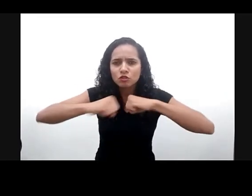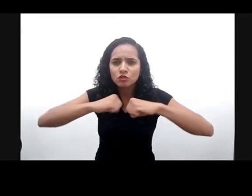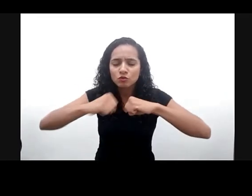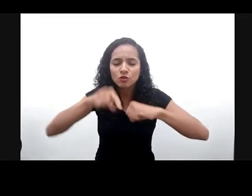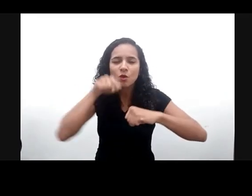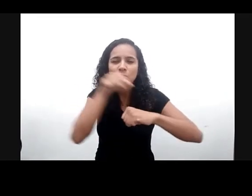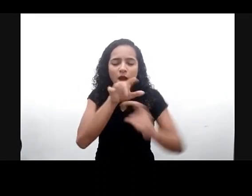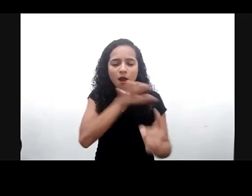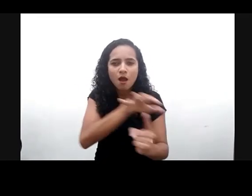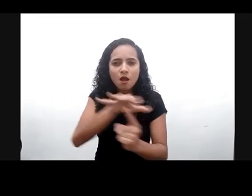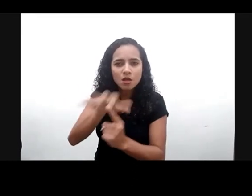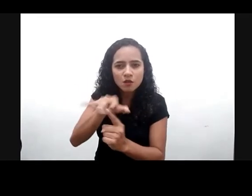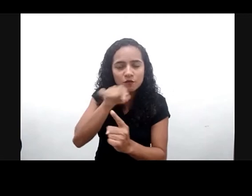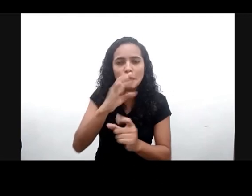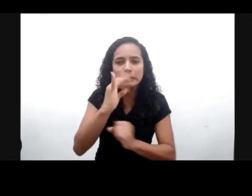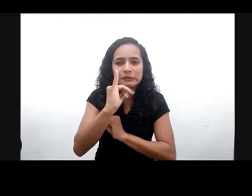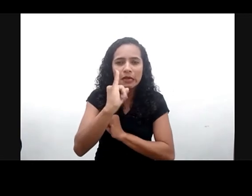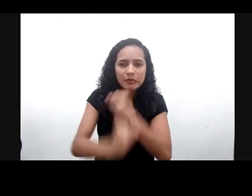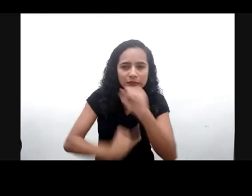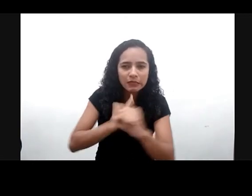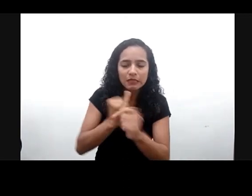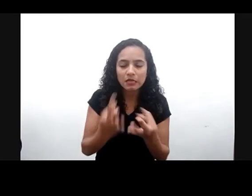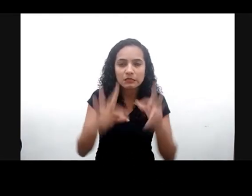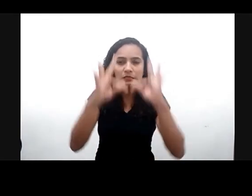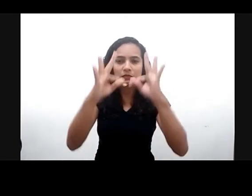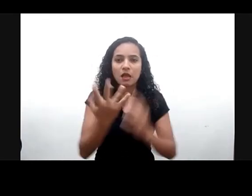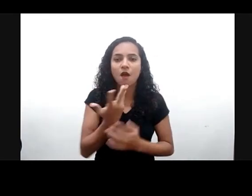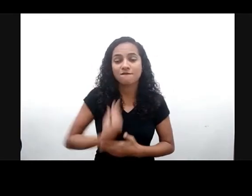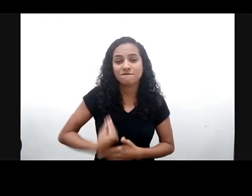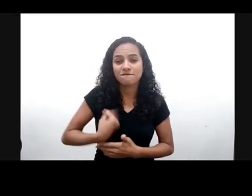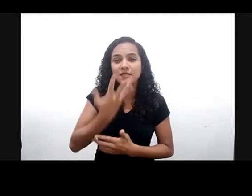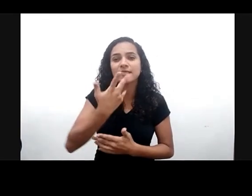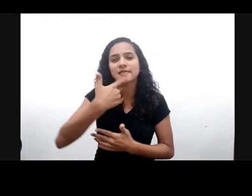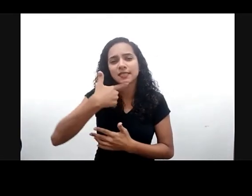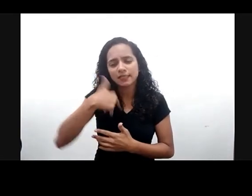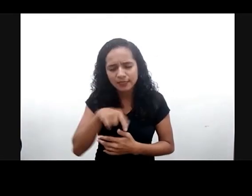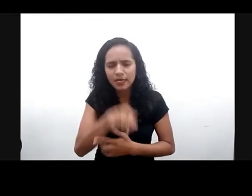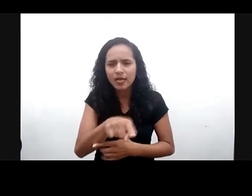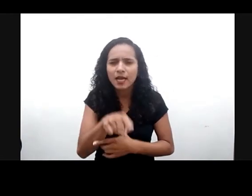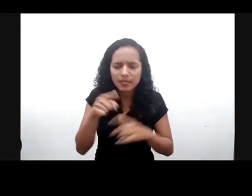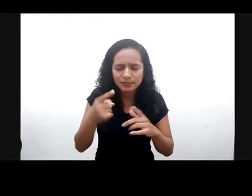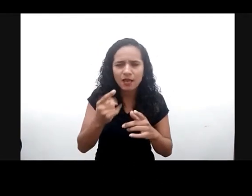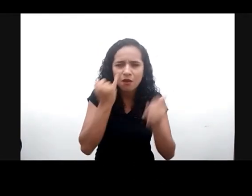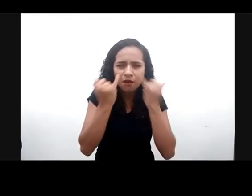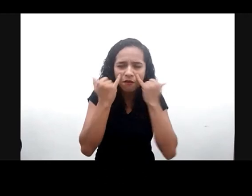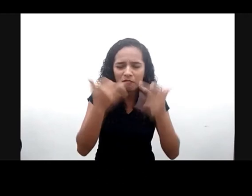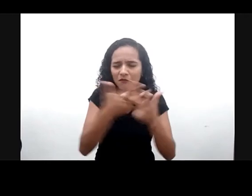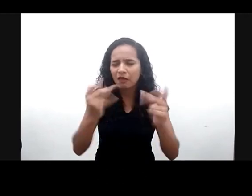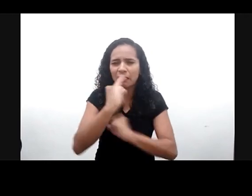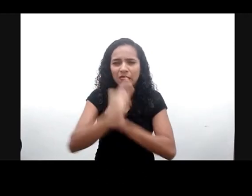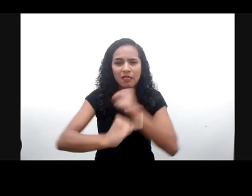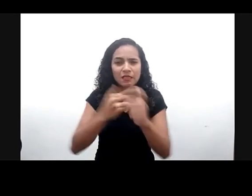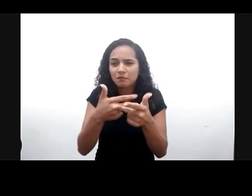comerciais no ambiente digital sobre crianças e adolescentes. Temas como proteção de dados pessoais, inteligência artificial, internet das coisas,